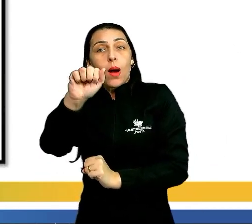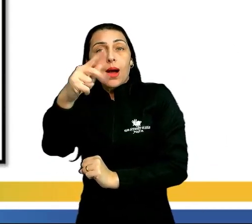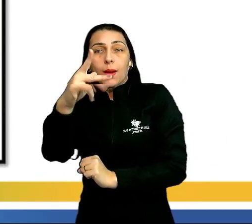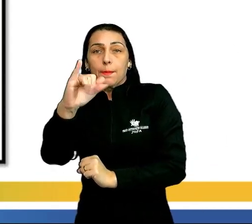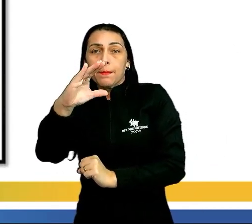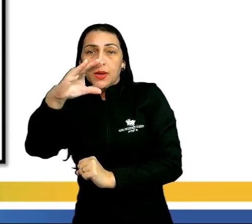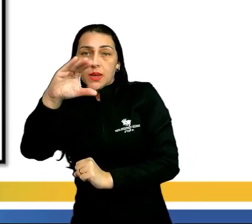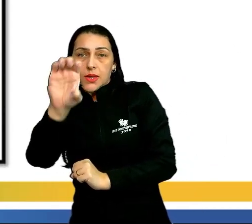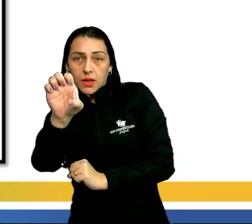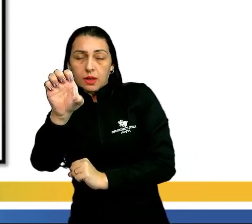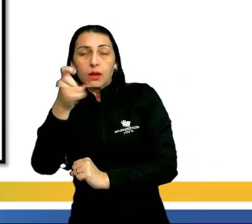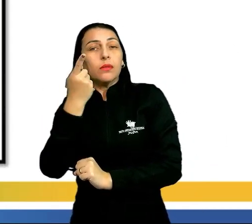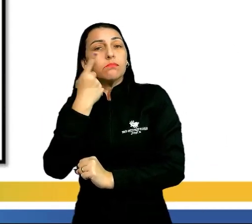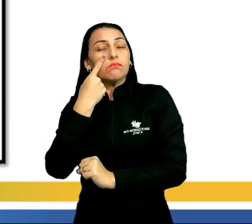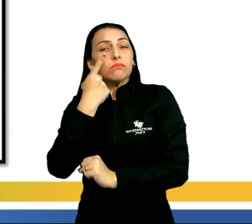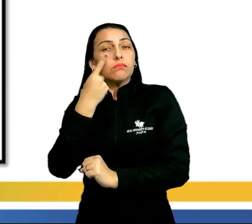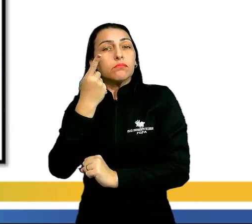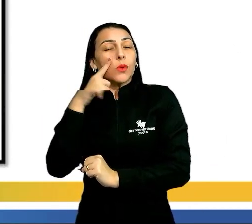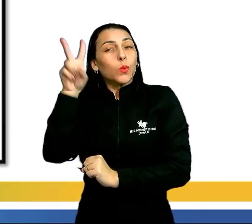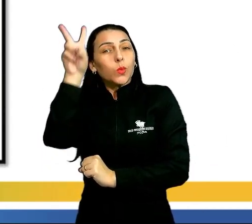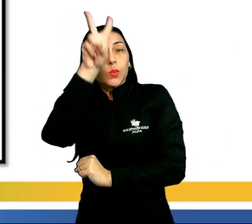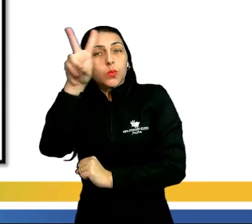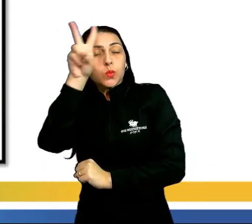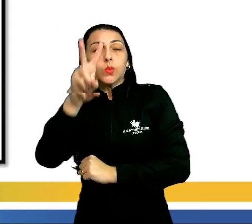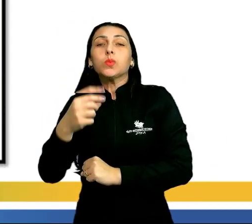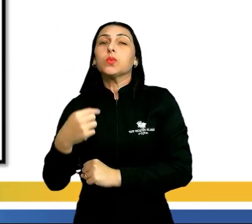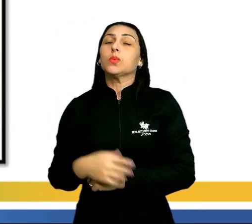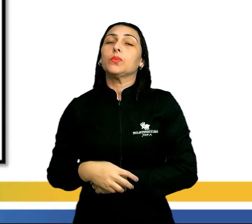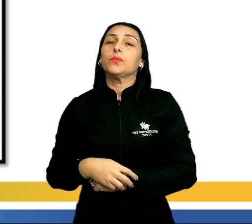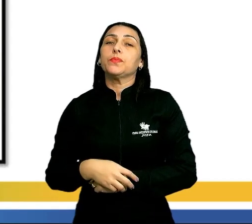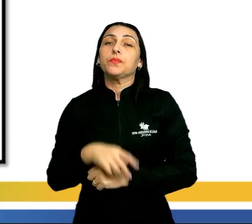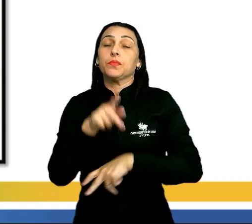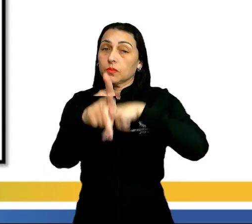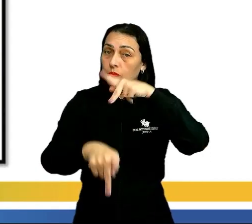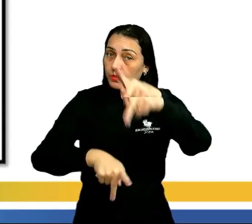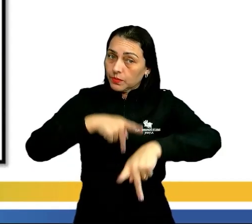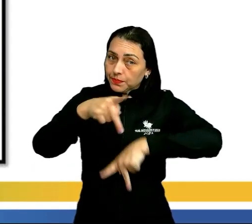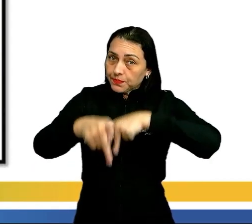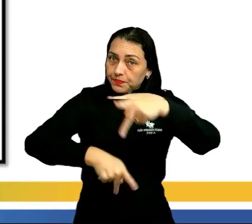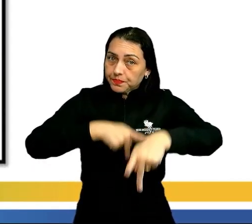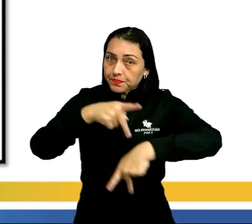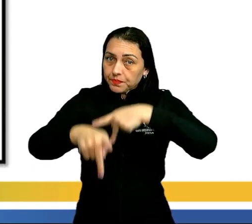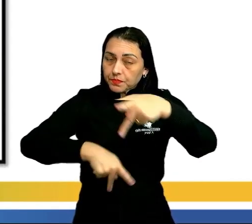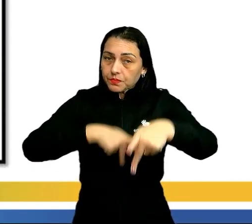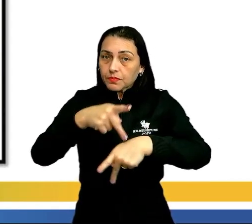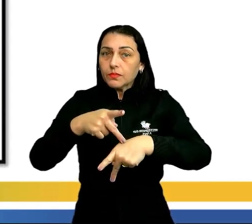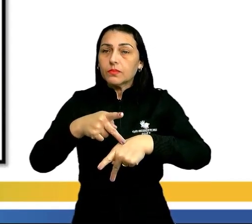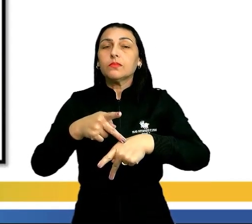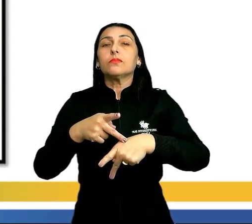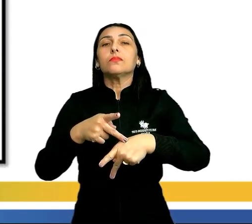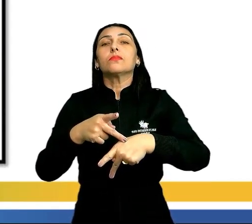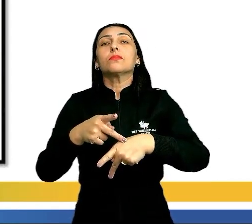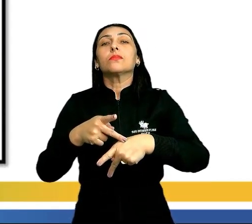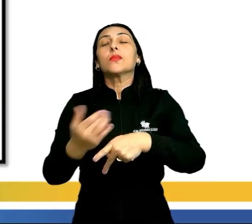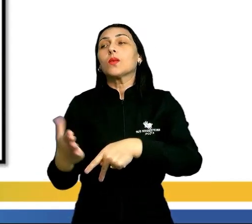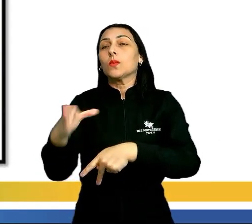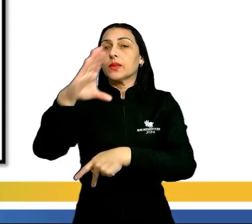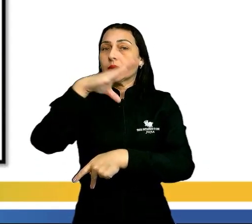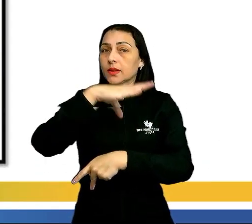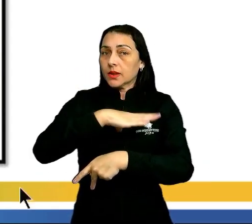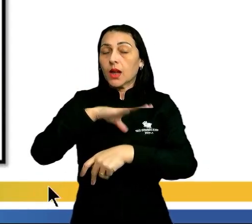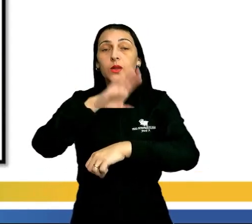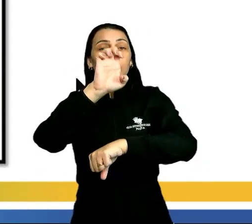Então, vamos lá relembrar comigo. A população de uma determinada cidade,